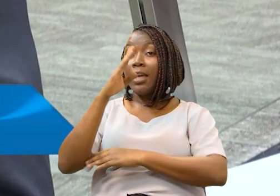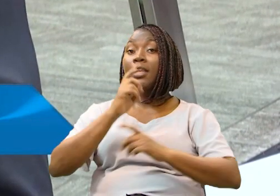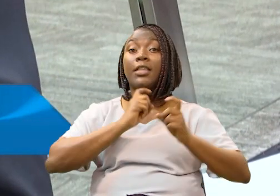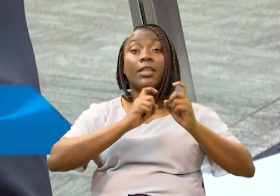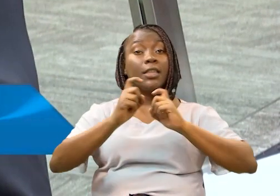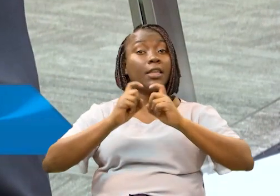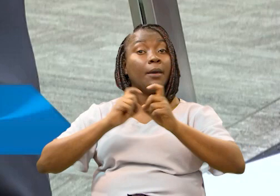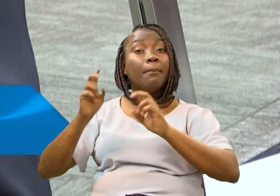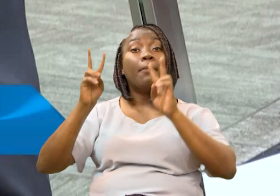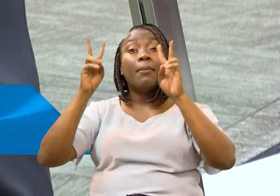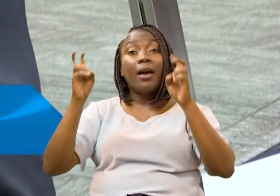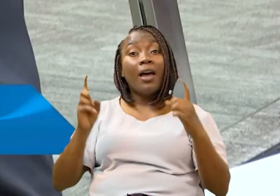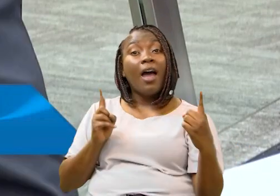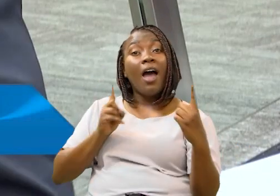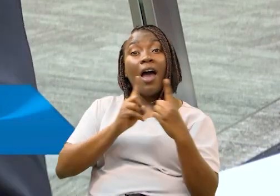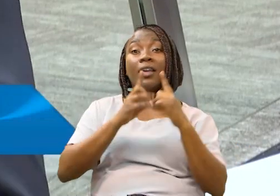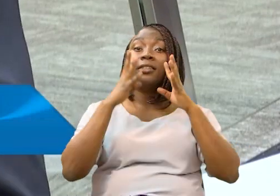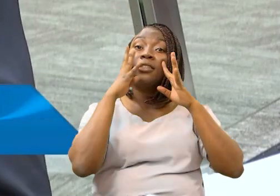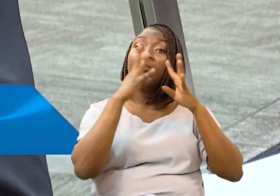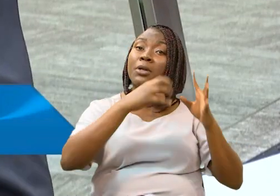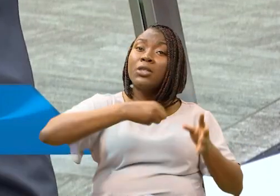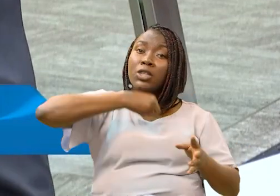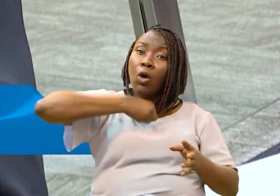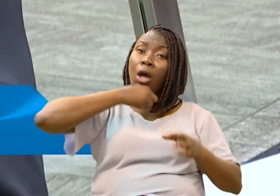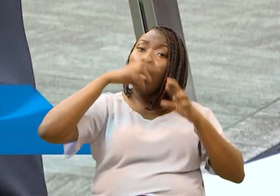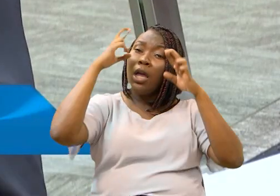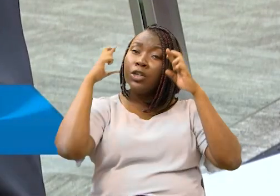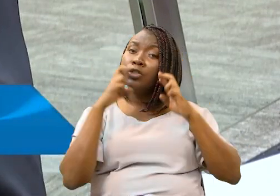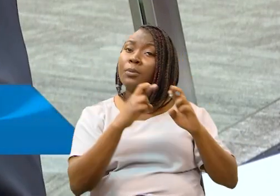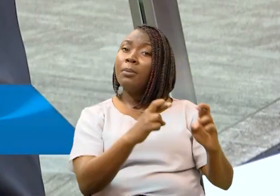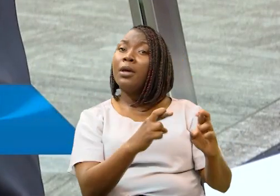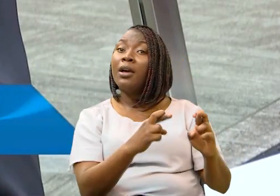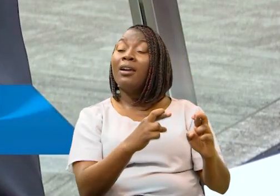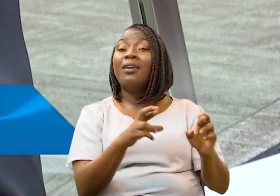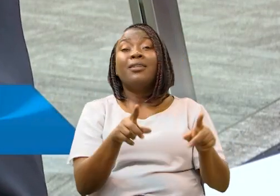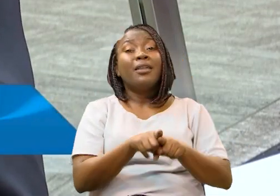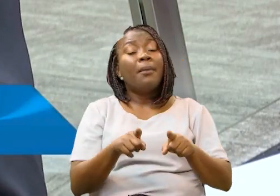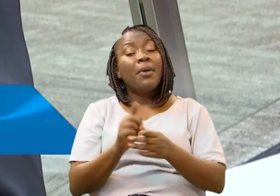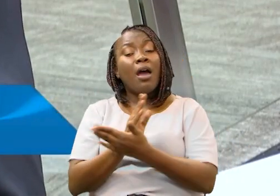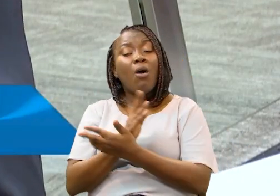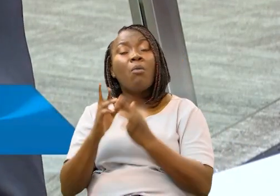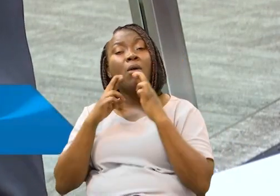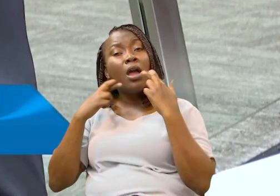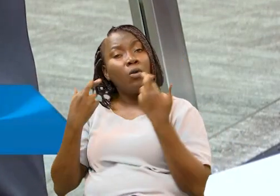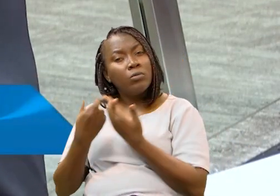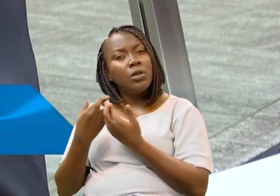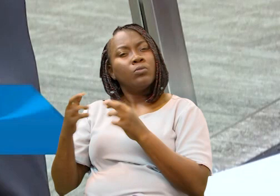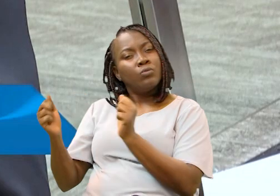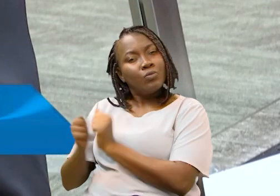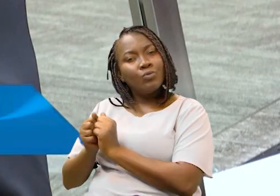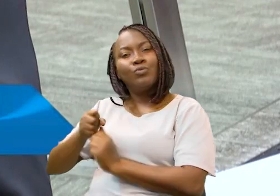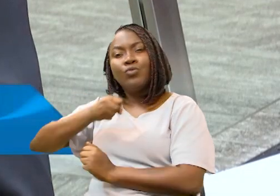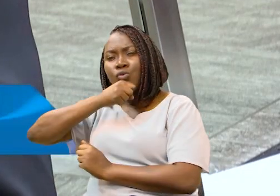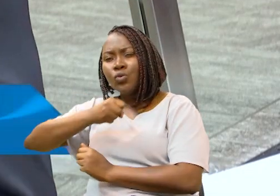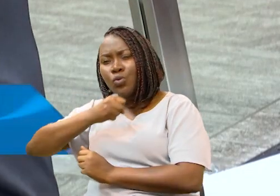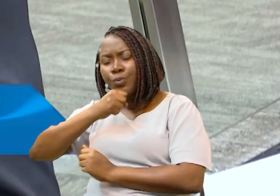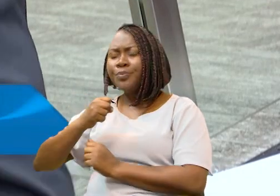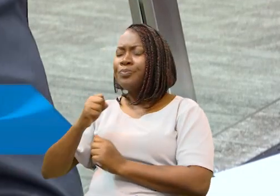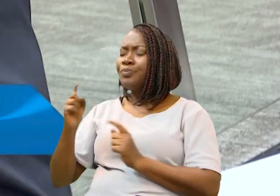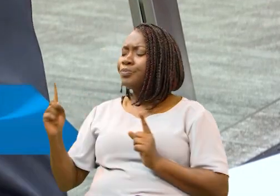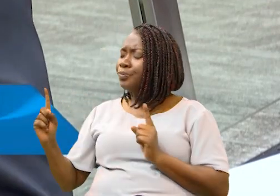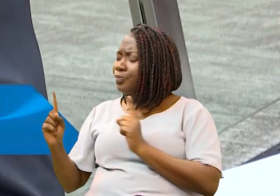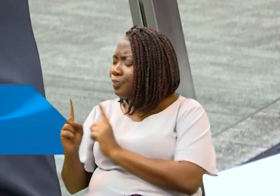um debate sobre essa questão do atendimento aos idosos, respeito aos idosos e também fiz algumas reuniões com os idosos. E